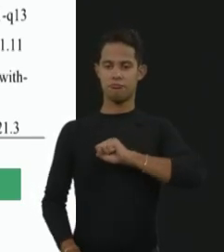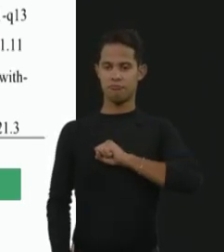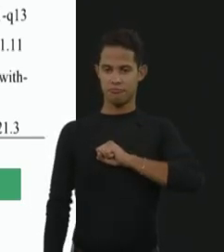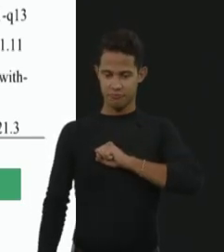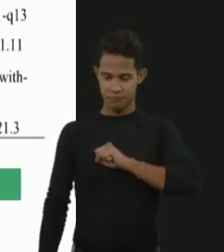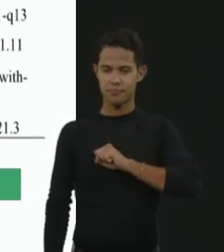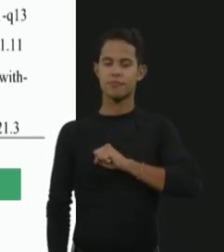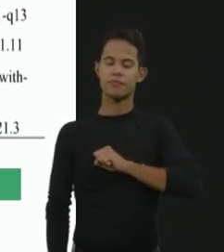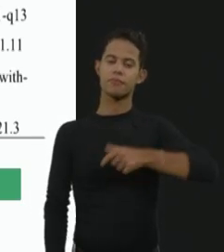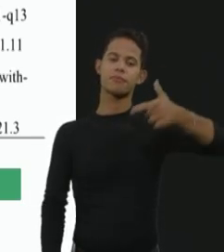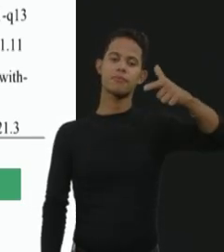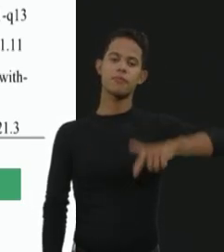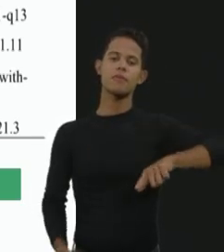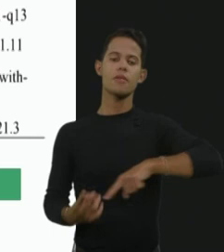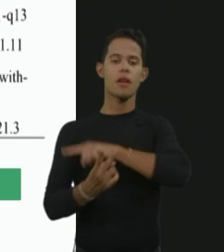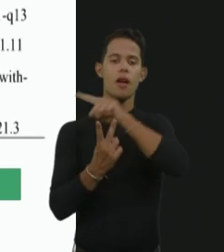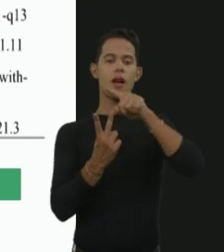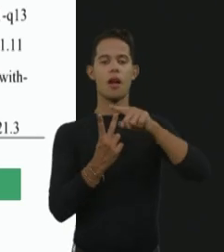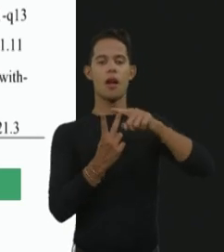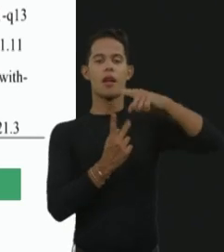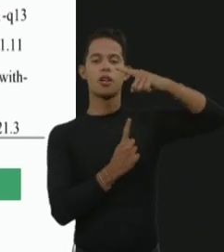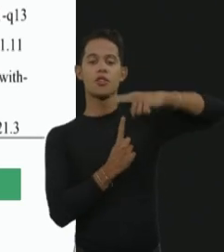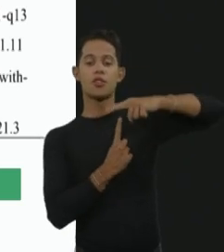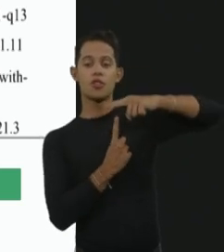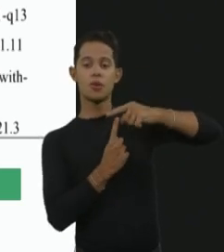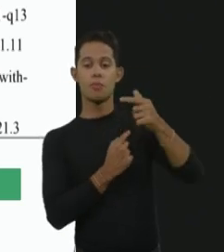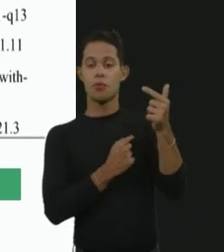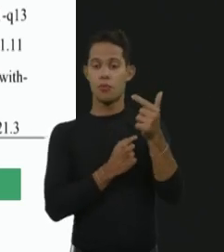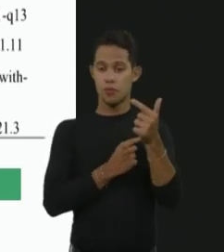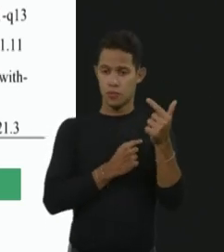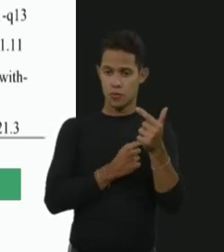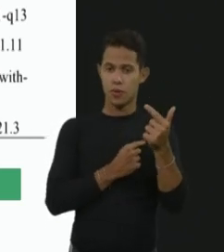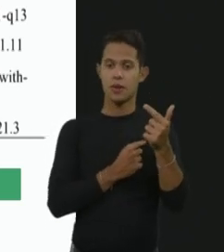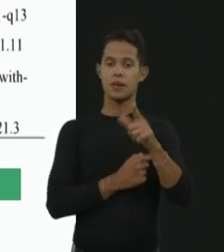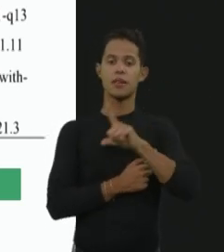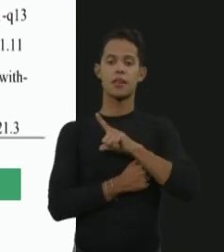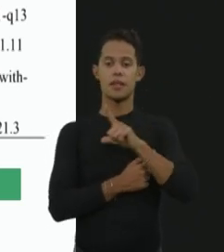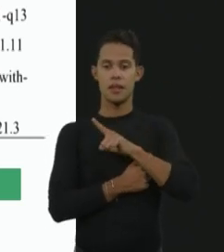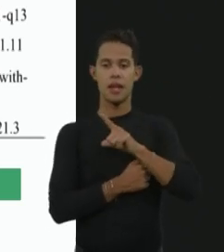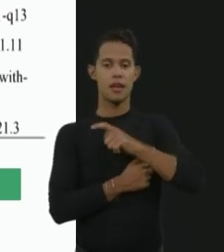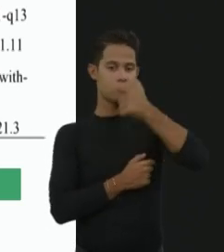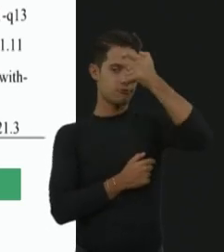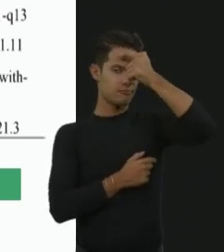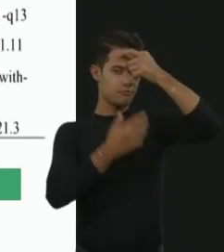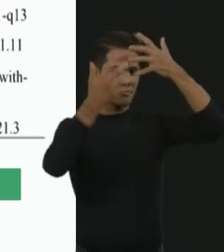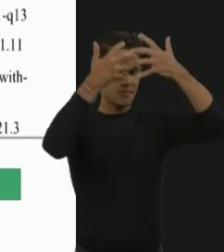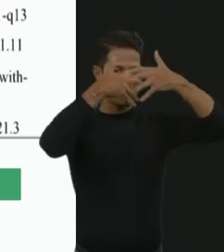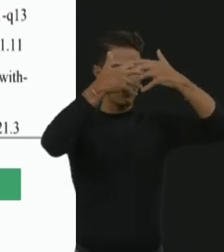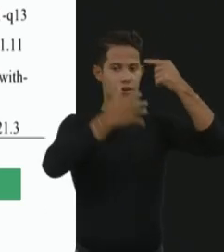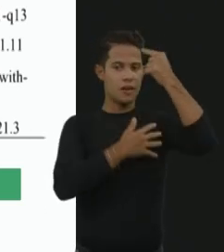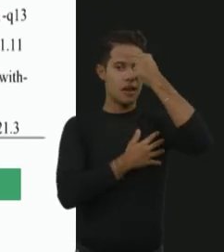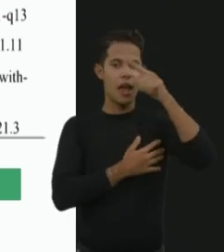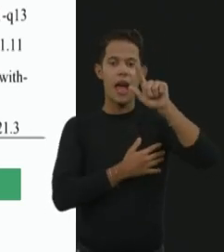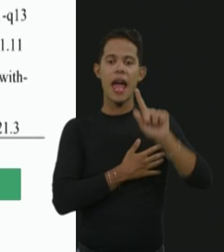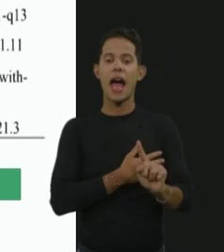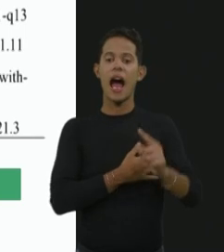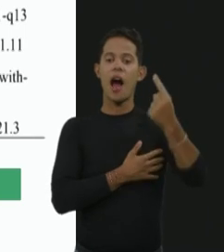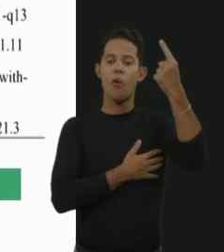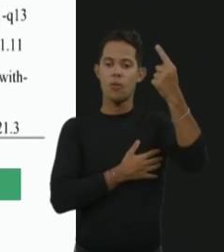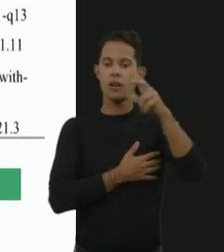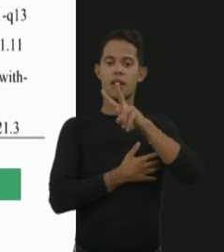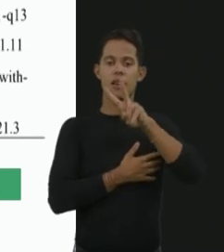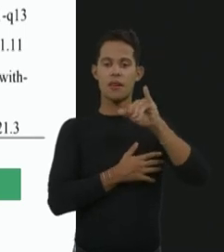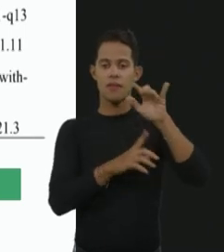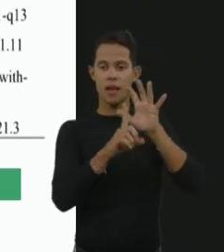A gente tem a tipo 2, que é a Hunter, que também tem quadro mais neurológico e menos neurológico. Essa é a única que acomete praticamente